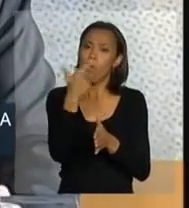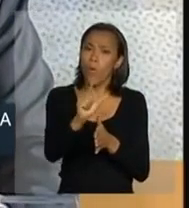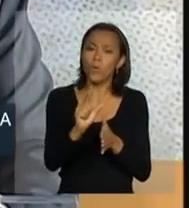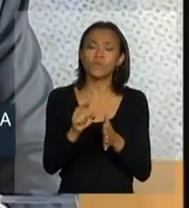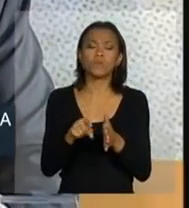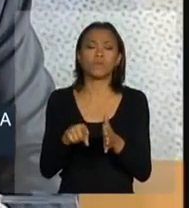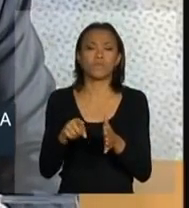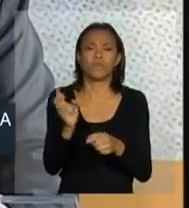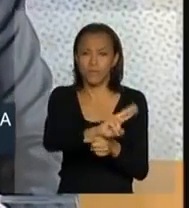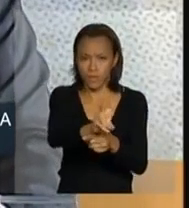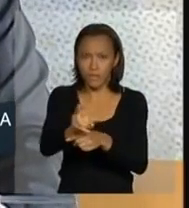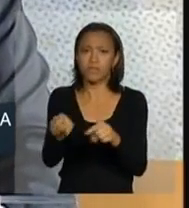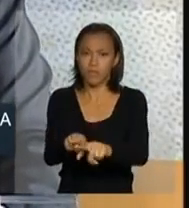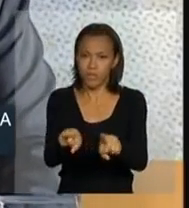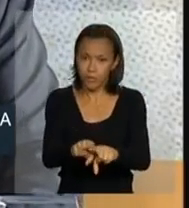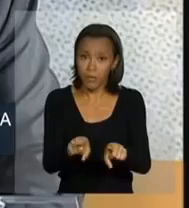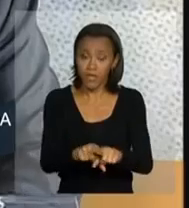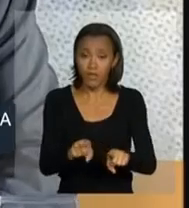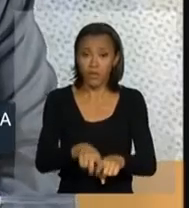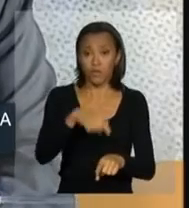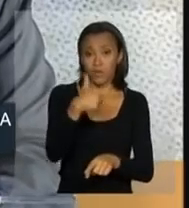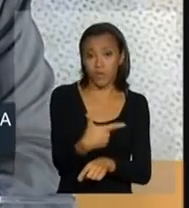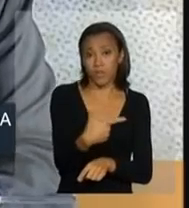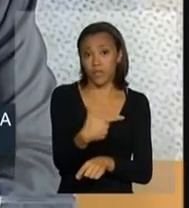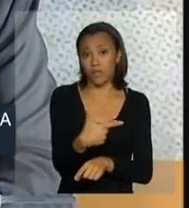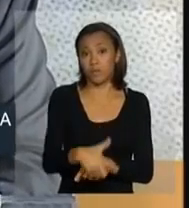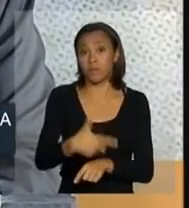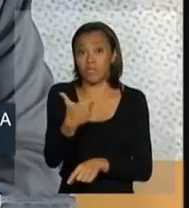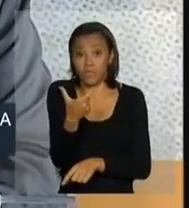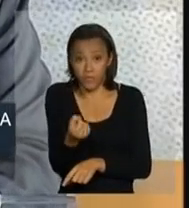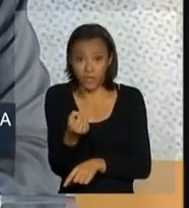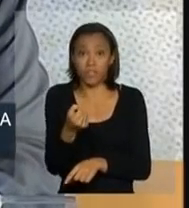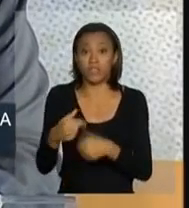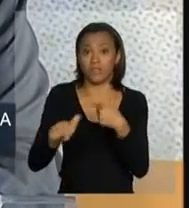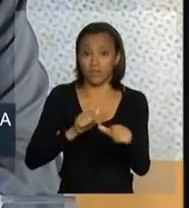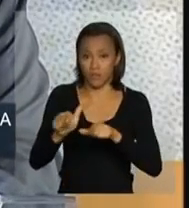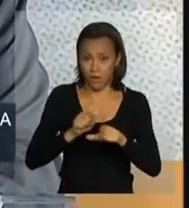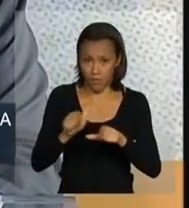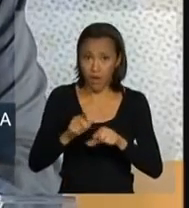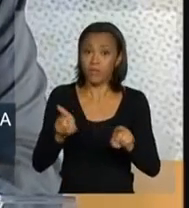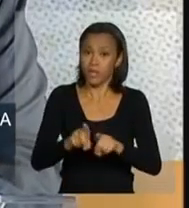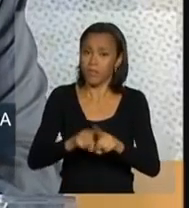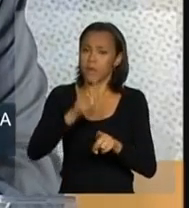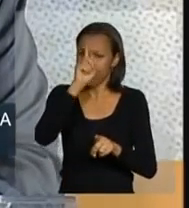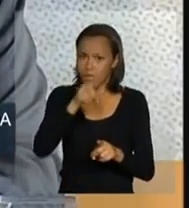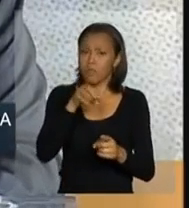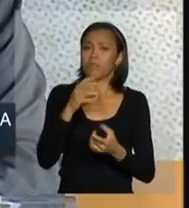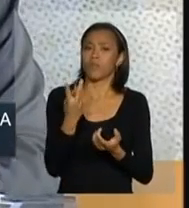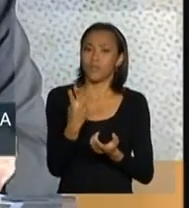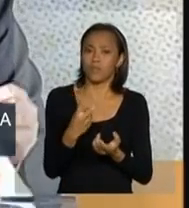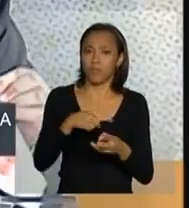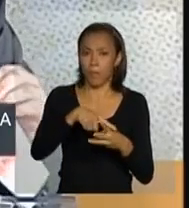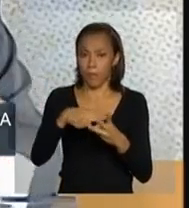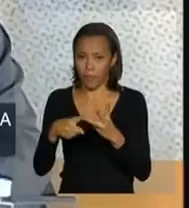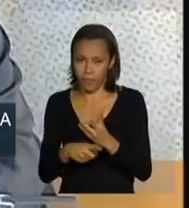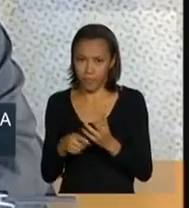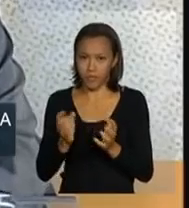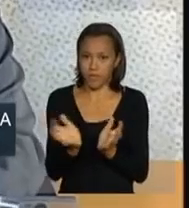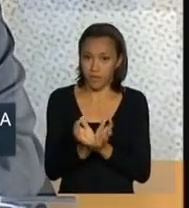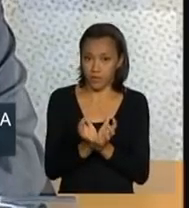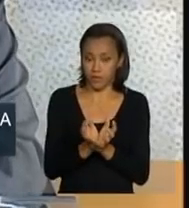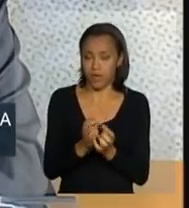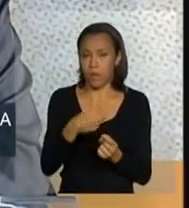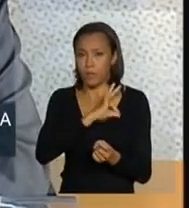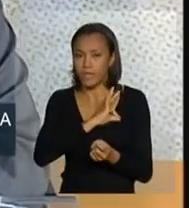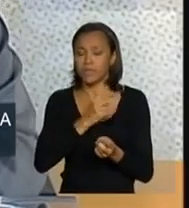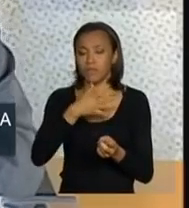de fiscalização que envolveram 220 ações também comandadas por esses mesmos órgãos. E o resultado, nós podemos